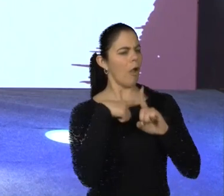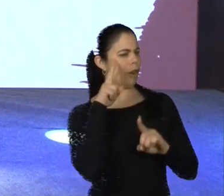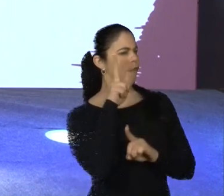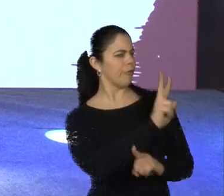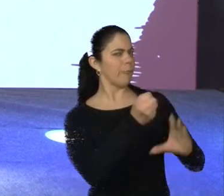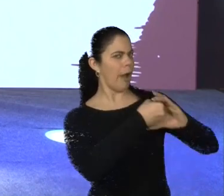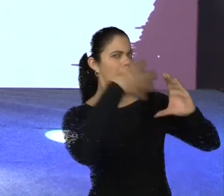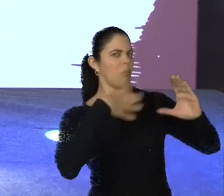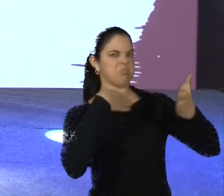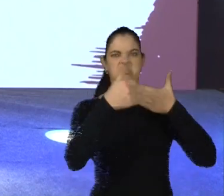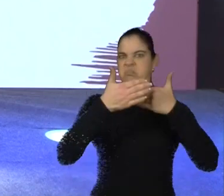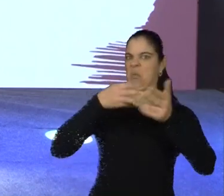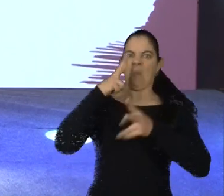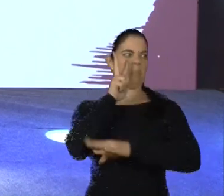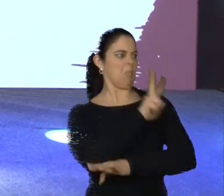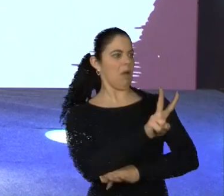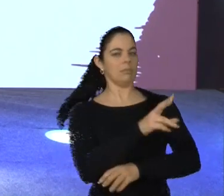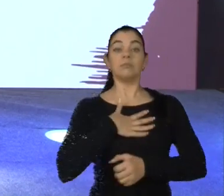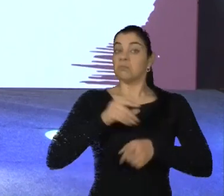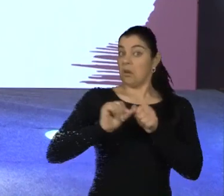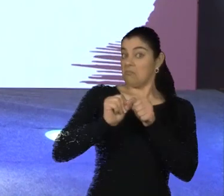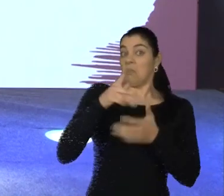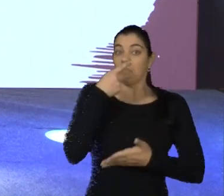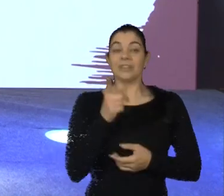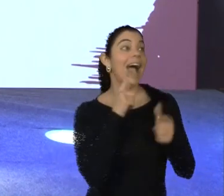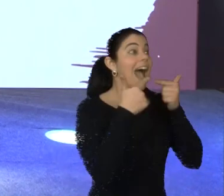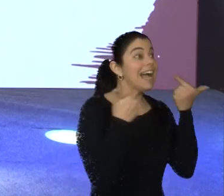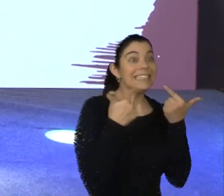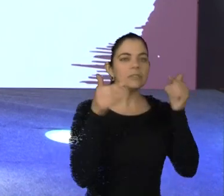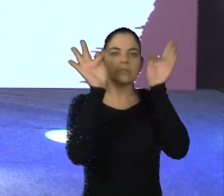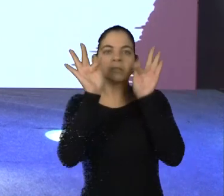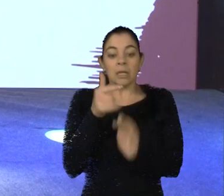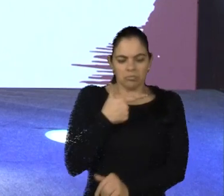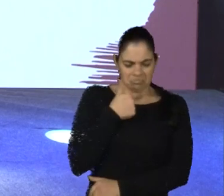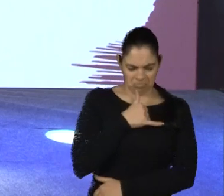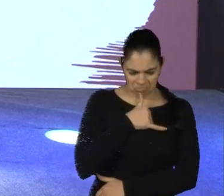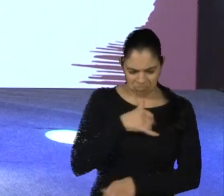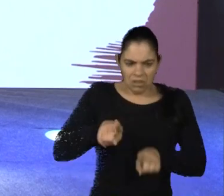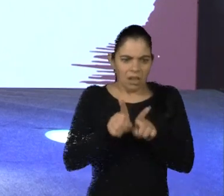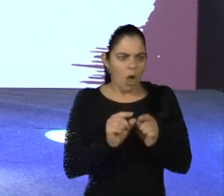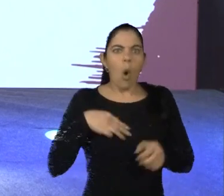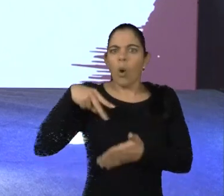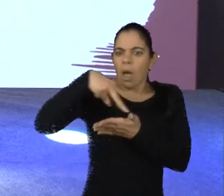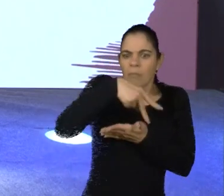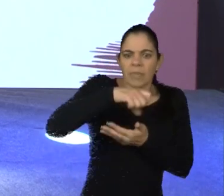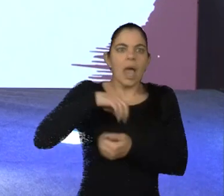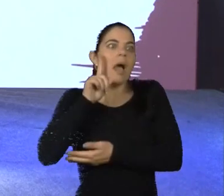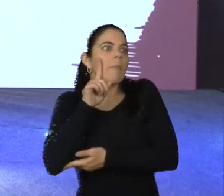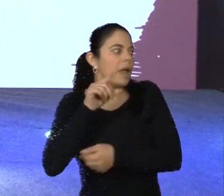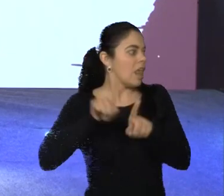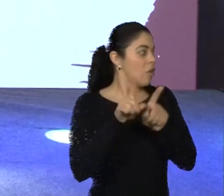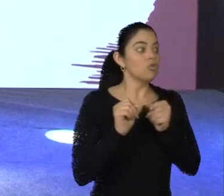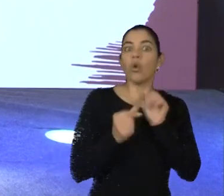qualquer característica, então, por exemplo, o humor, ou a cor da pele, a cor do cabelo, o jeito que a pessoa anda, o jeito que a pessoa fala, eu estou